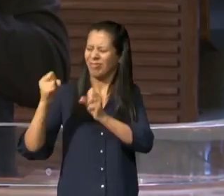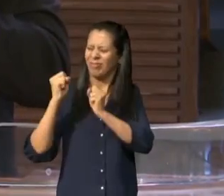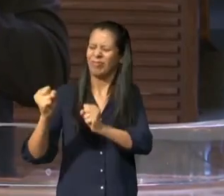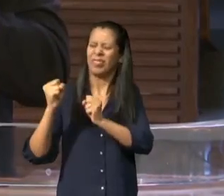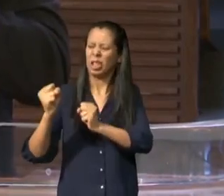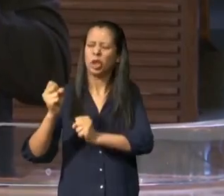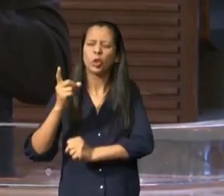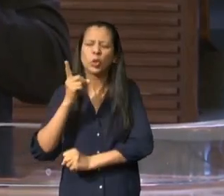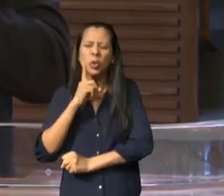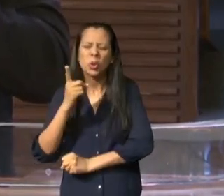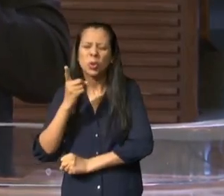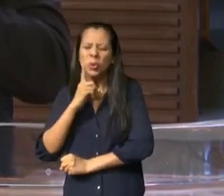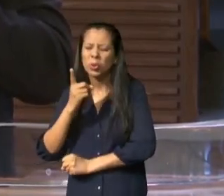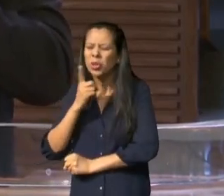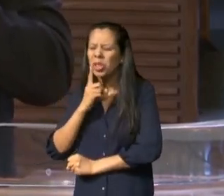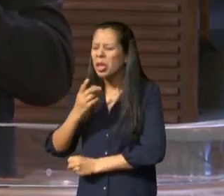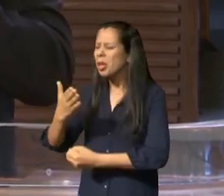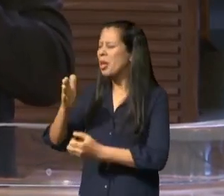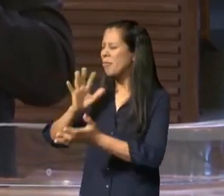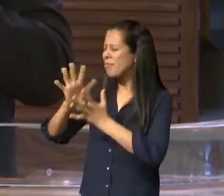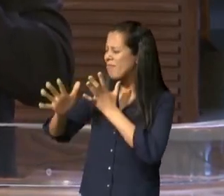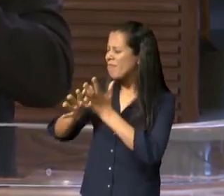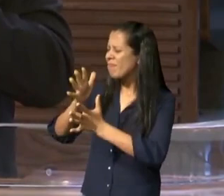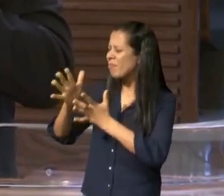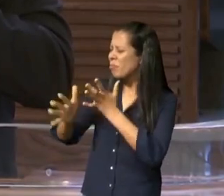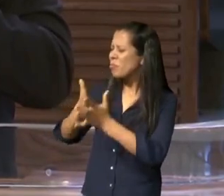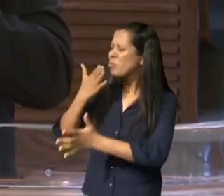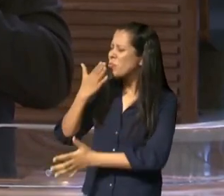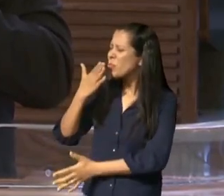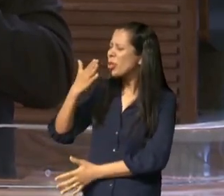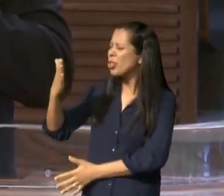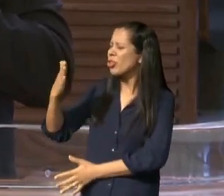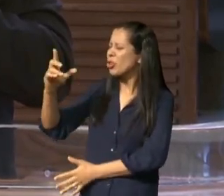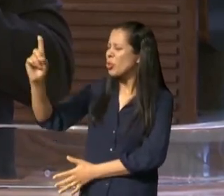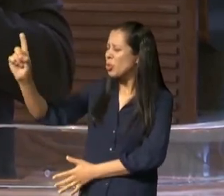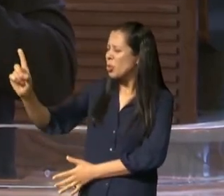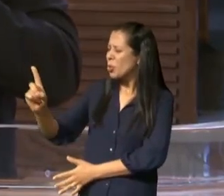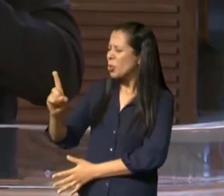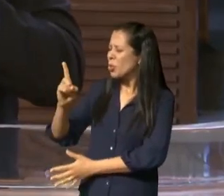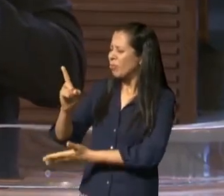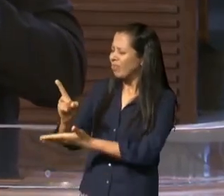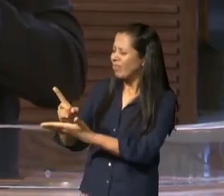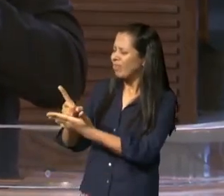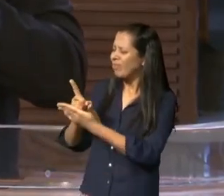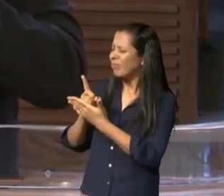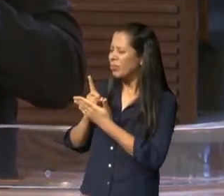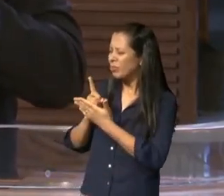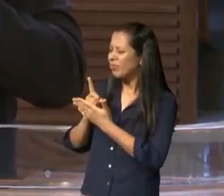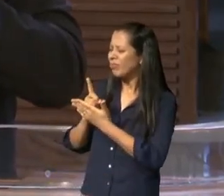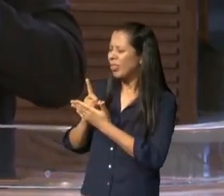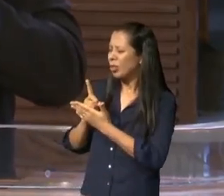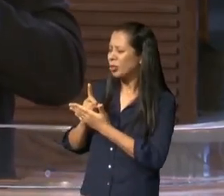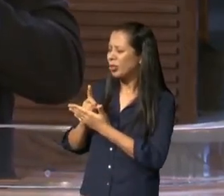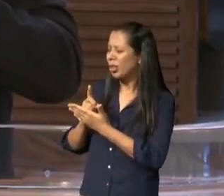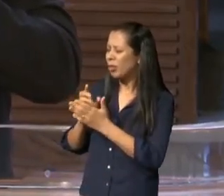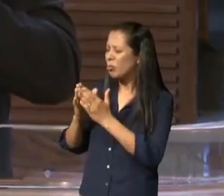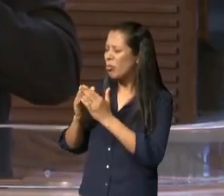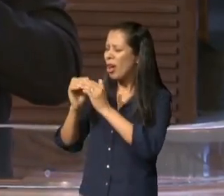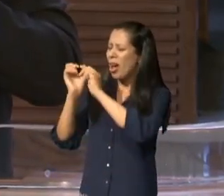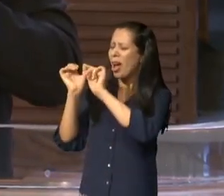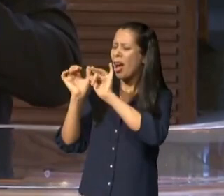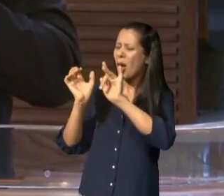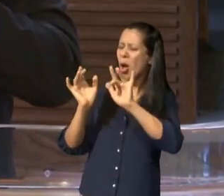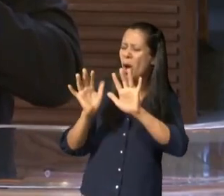clamarmos pois essa é a promessa dele para nós que o Senhor abençoe esta nossa igreja que está